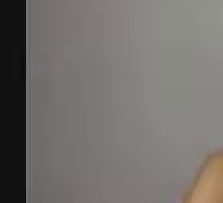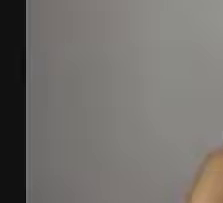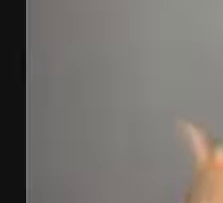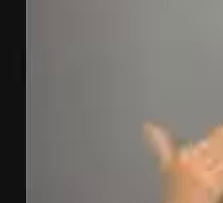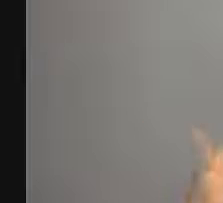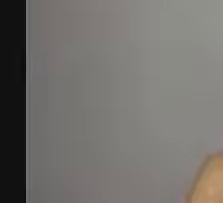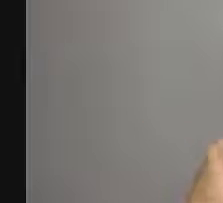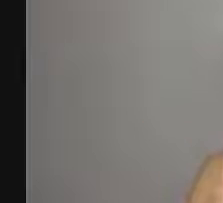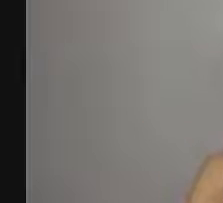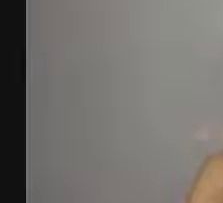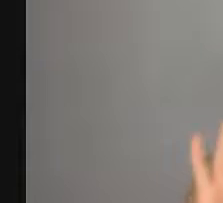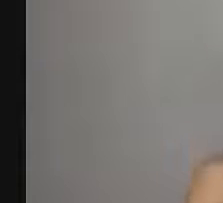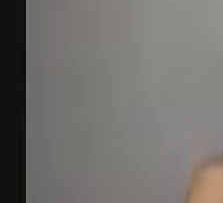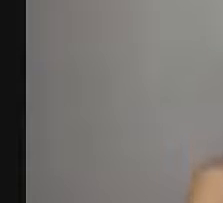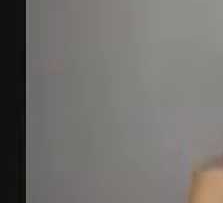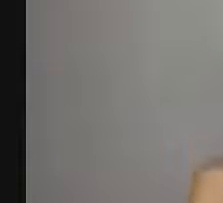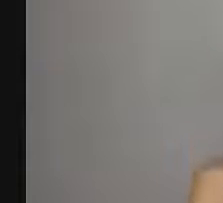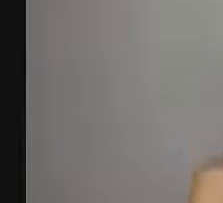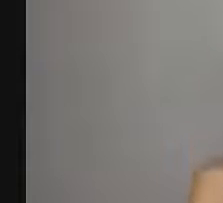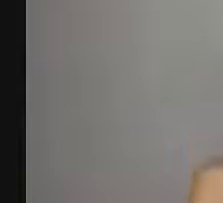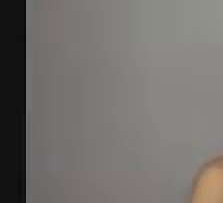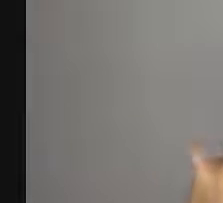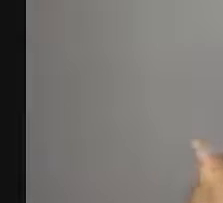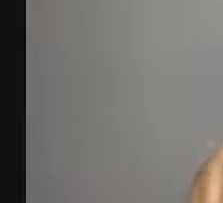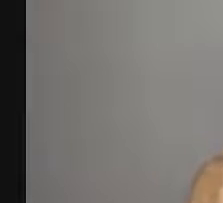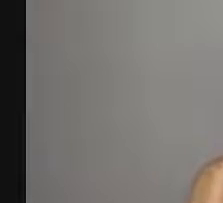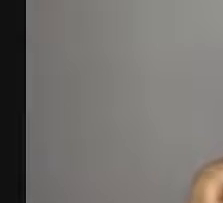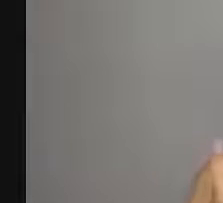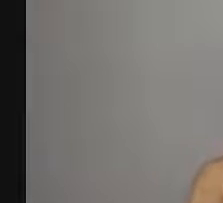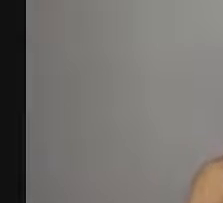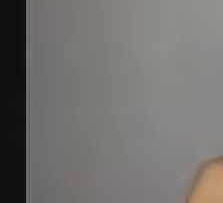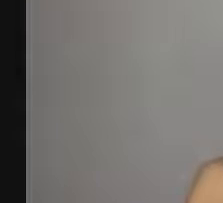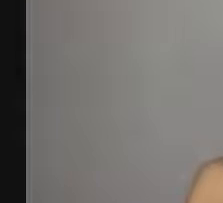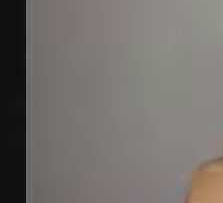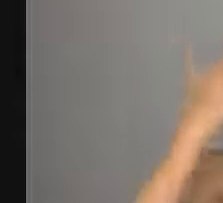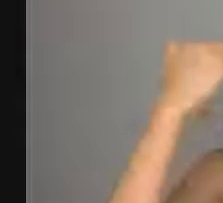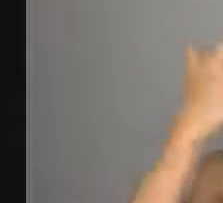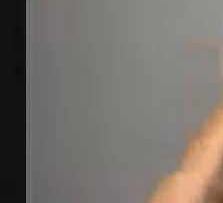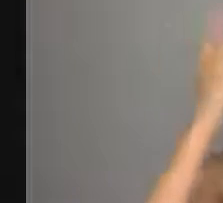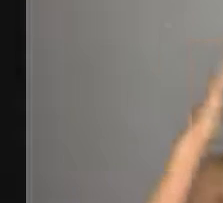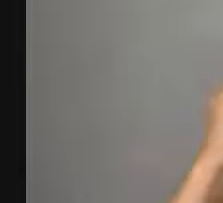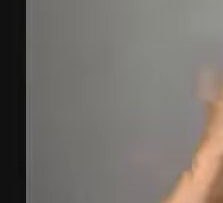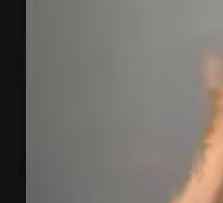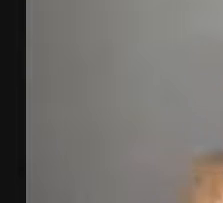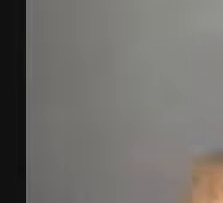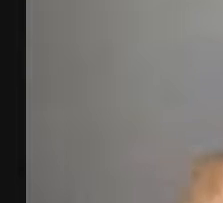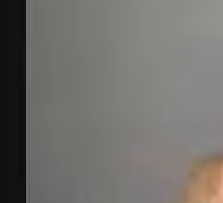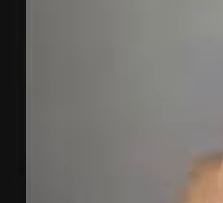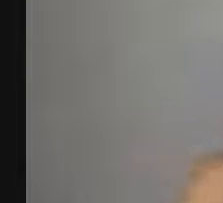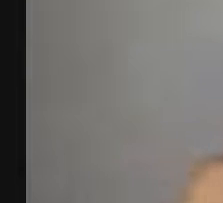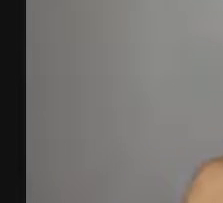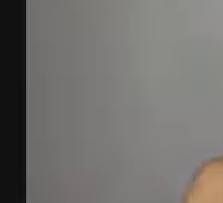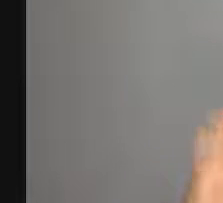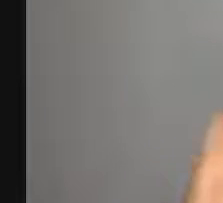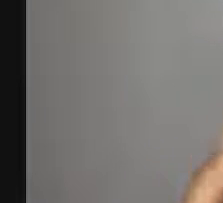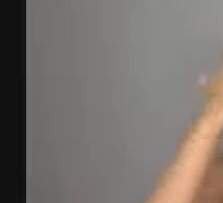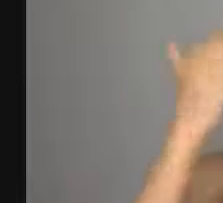papo também fica à vontade é só entrar beleza obrigado pessoal valeu Farmer valeu